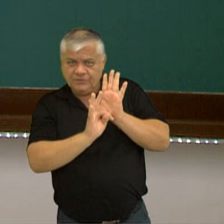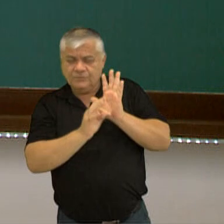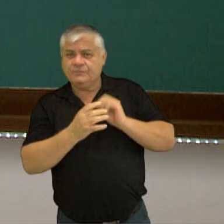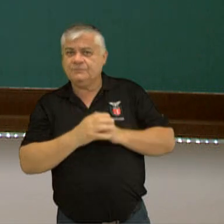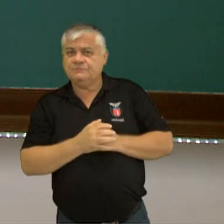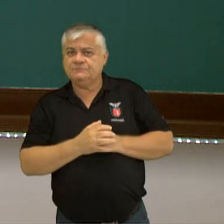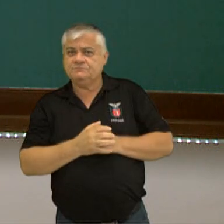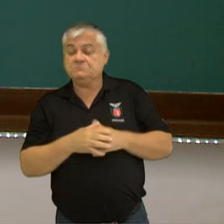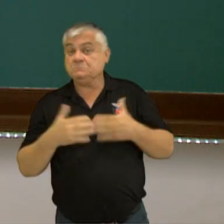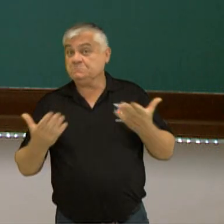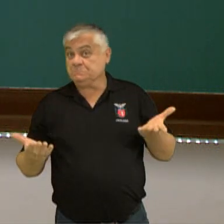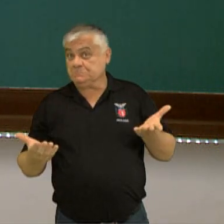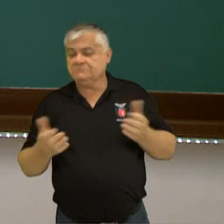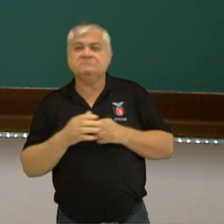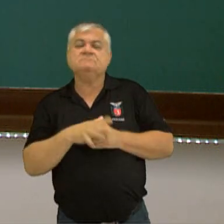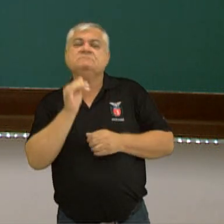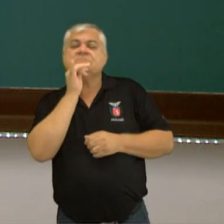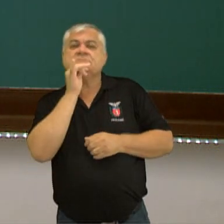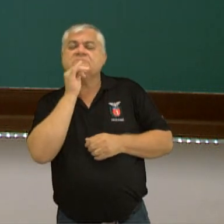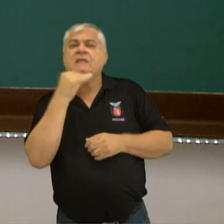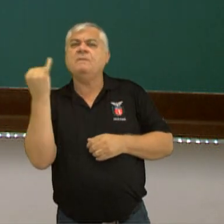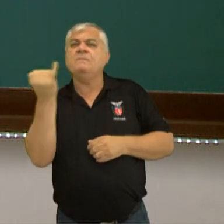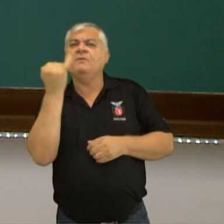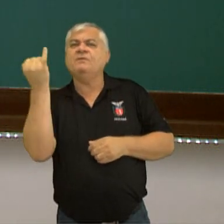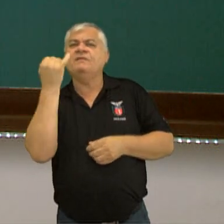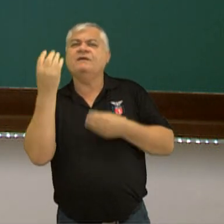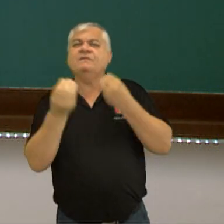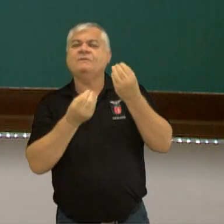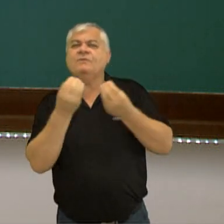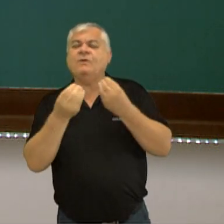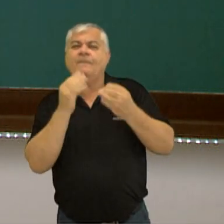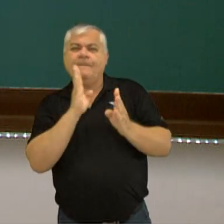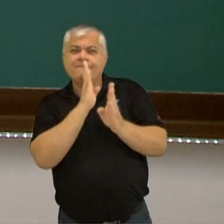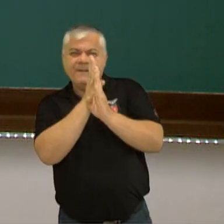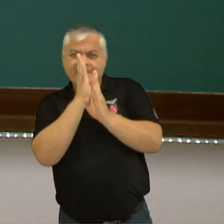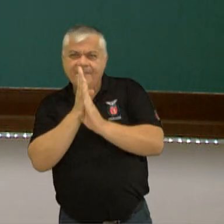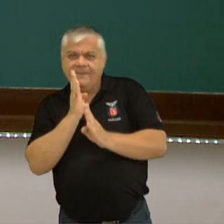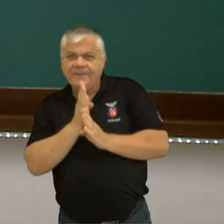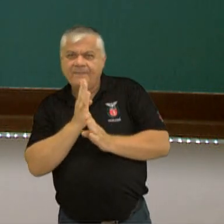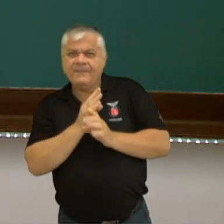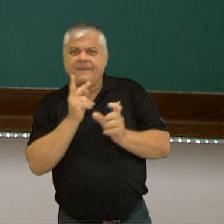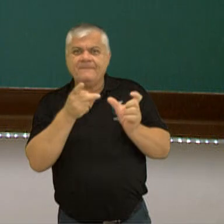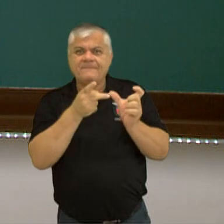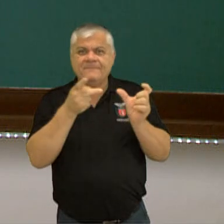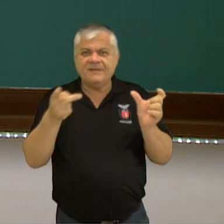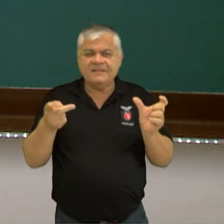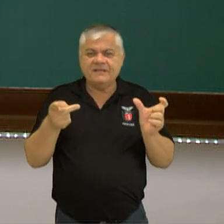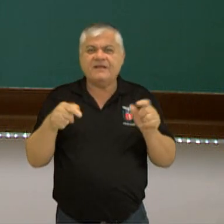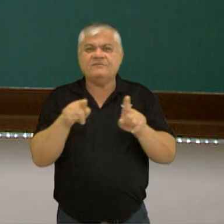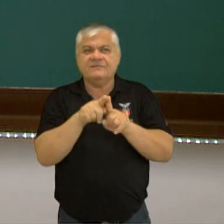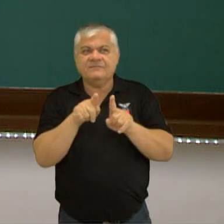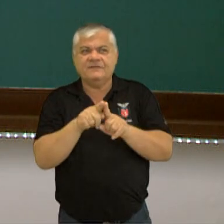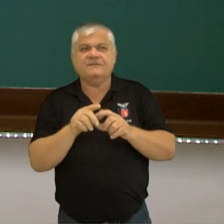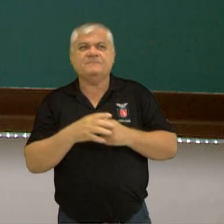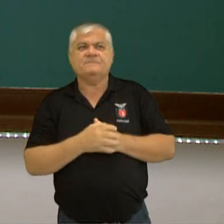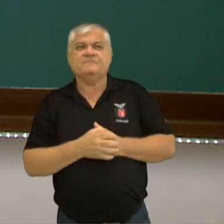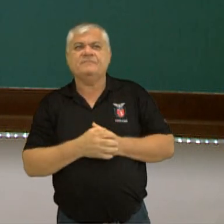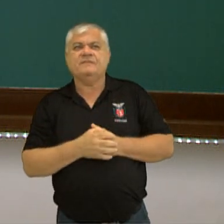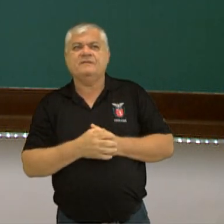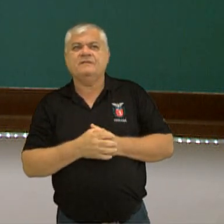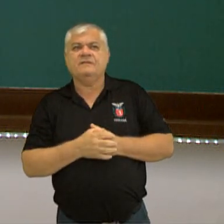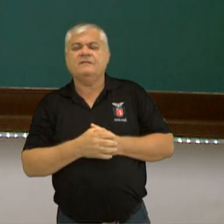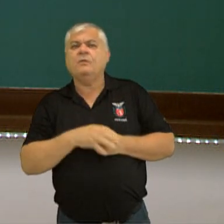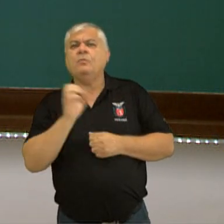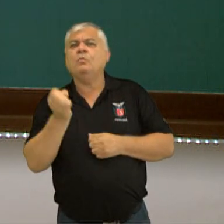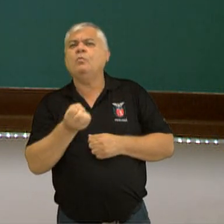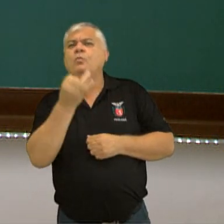Além disso, compreende a importância de saber identificar o predicado em uma sentença? E quanto